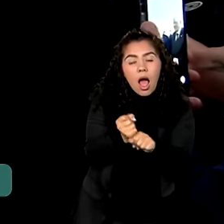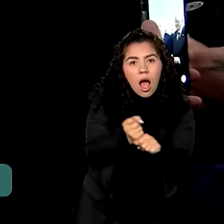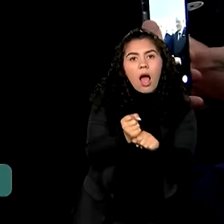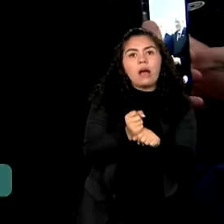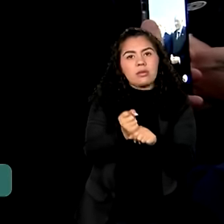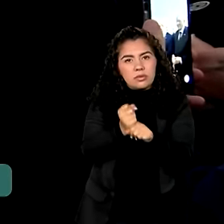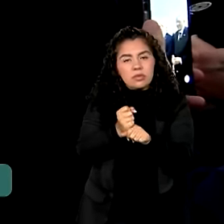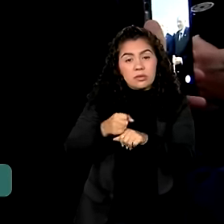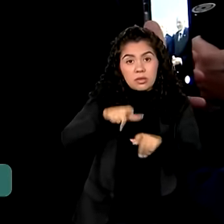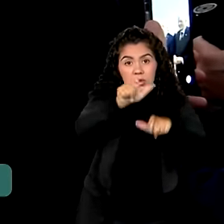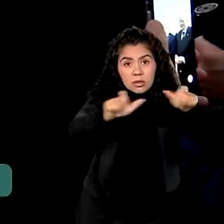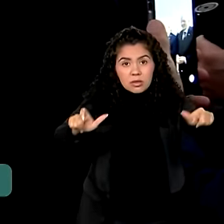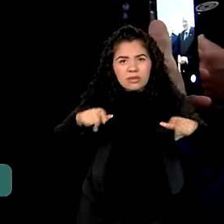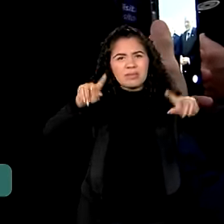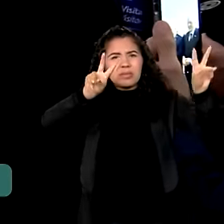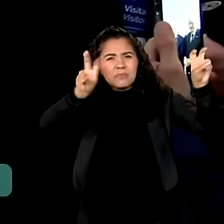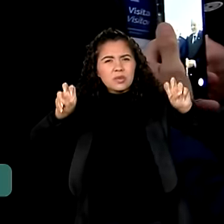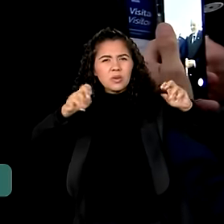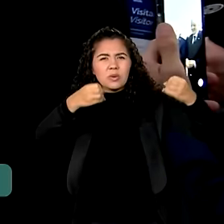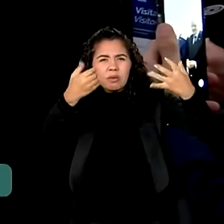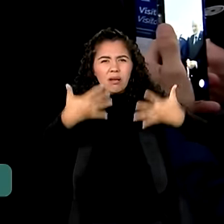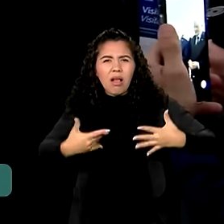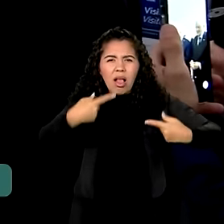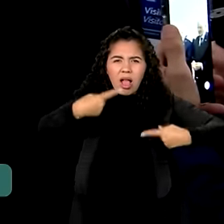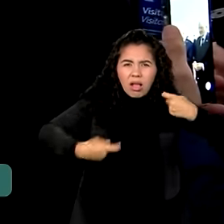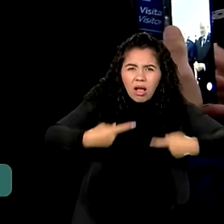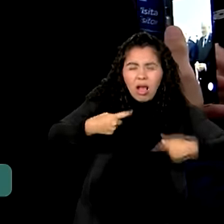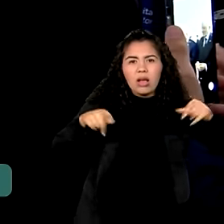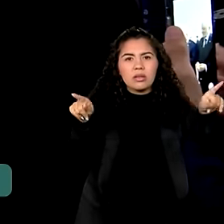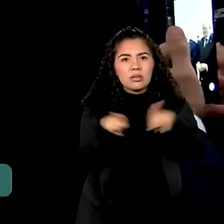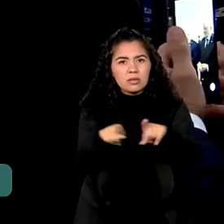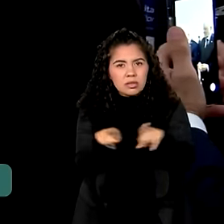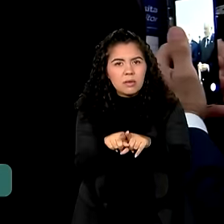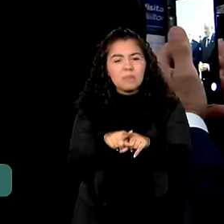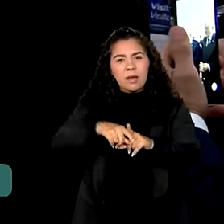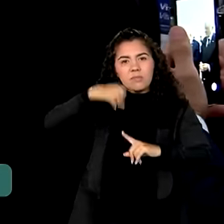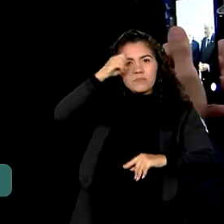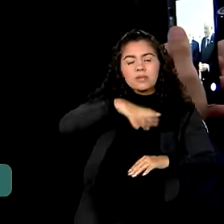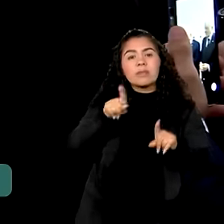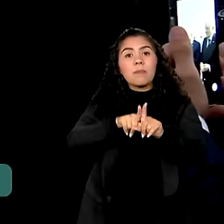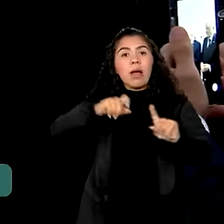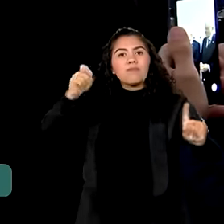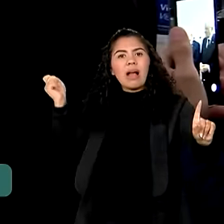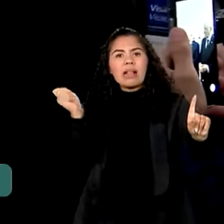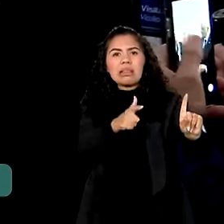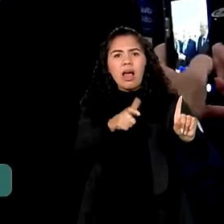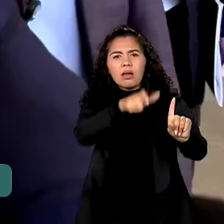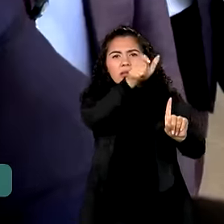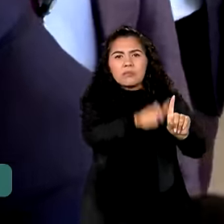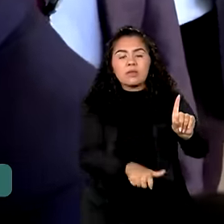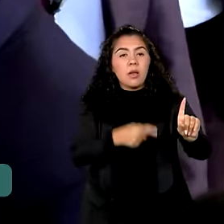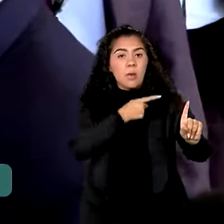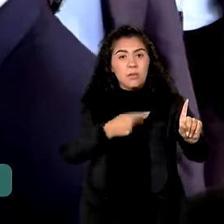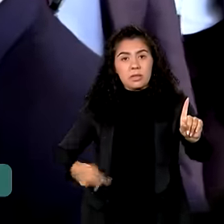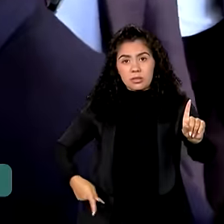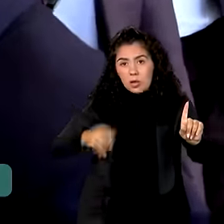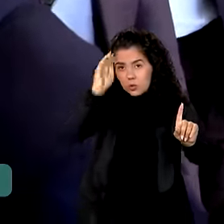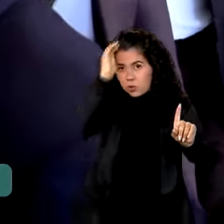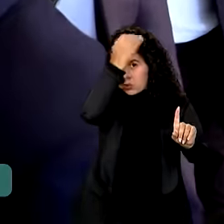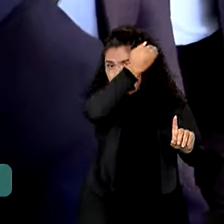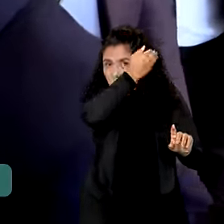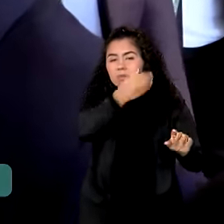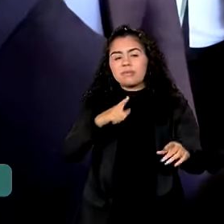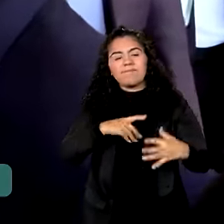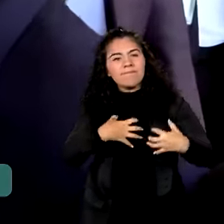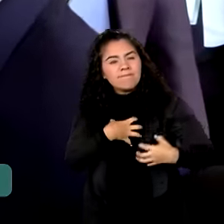guerras e o avanço do extremismo. Sobre o ataque ao candidato Donald Trump nos Estados Unidos, Lula voltou